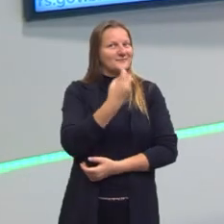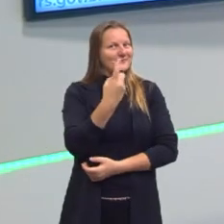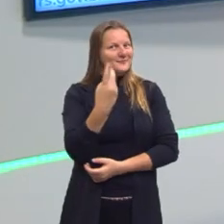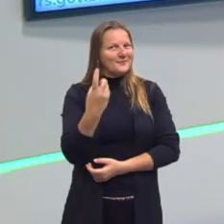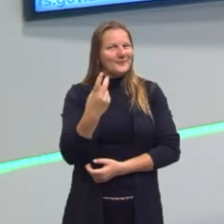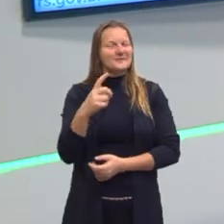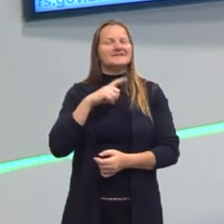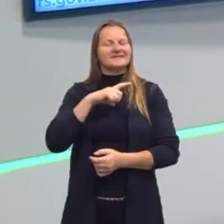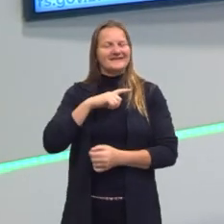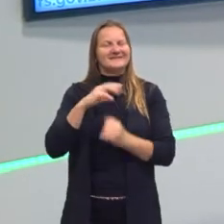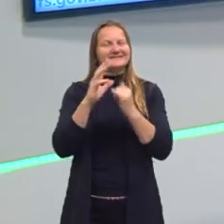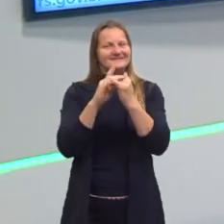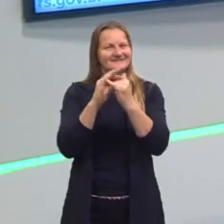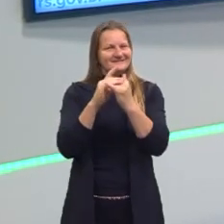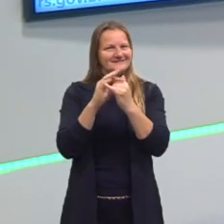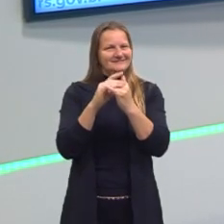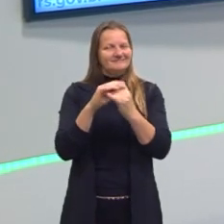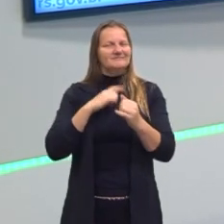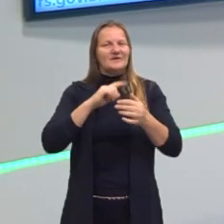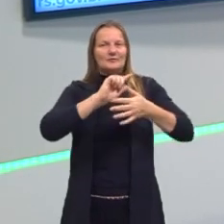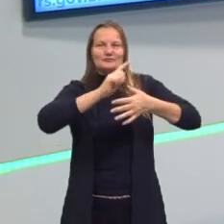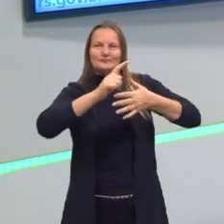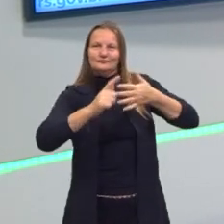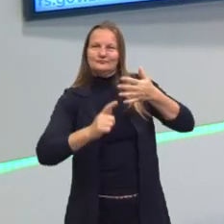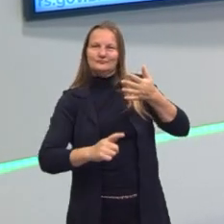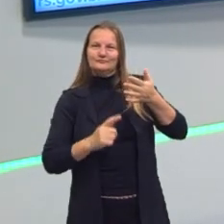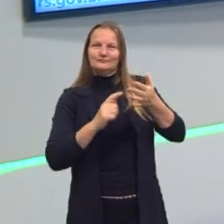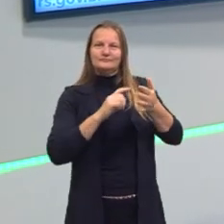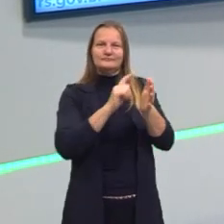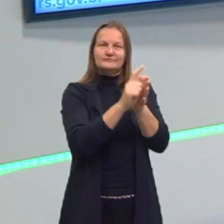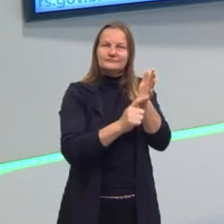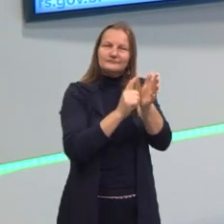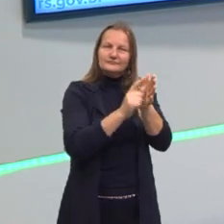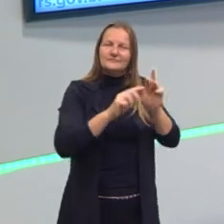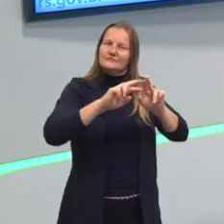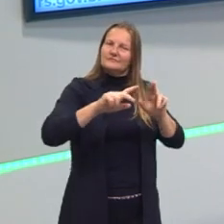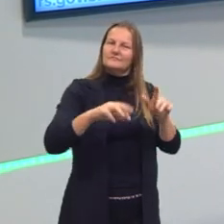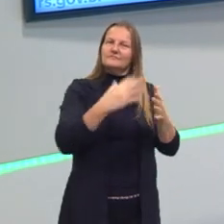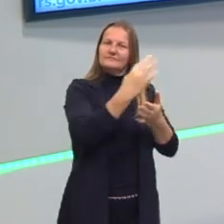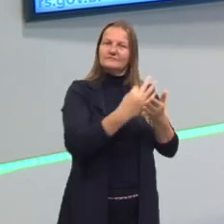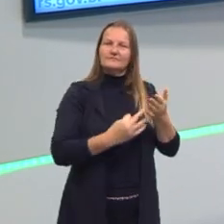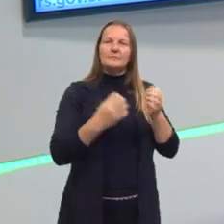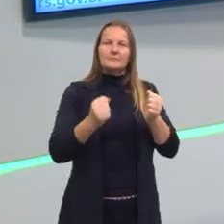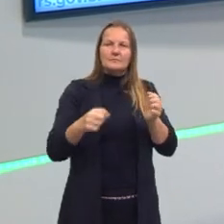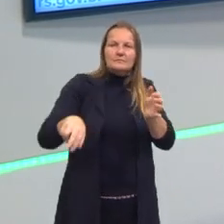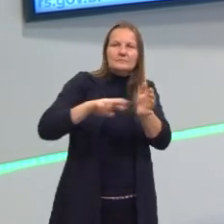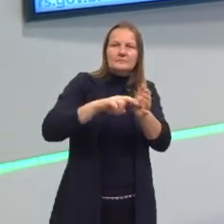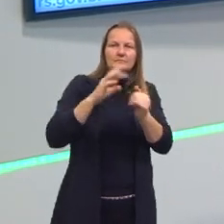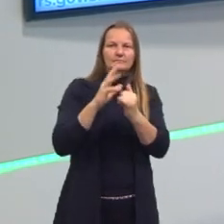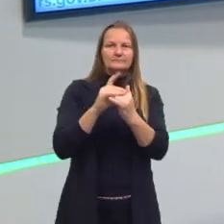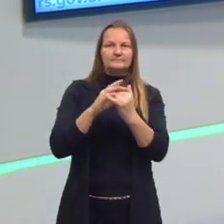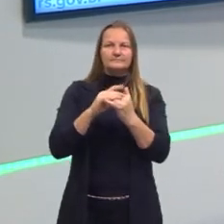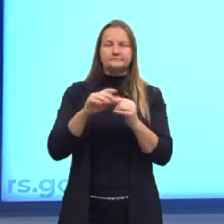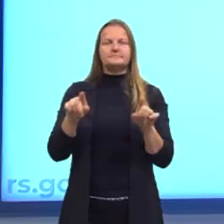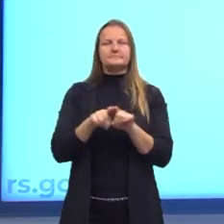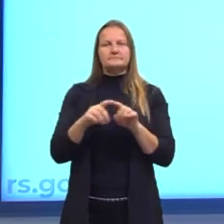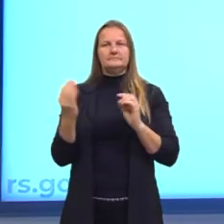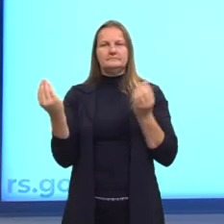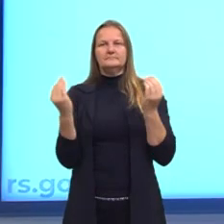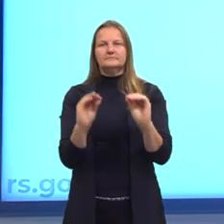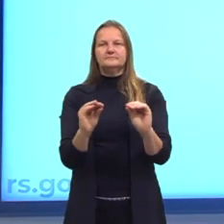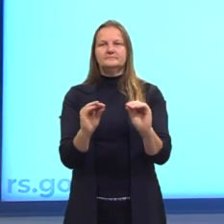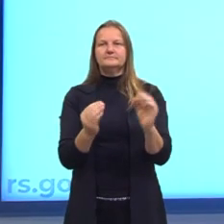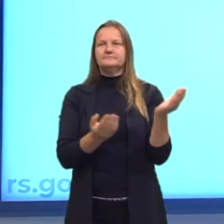a gente fala aí sobre os nossos gêneros textuais. Então, vocês podem retomar se vocês quiserem. E eu coloquei também aqui como